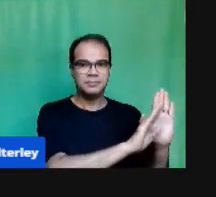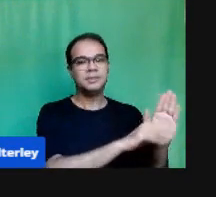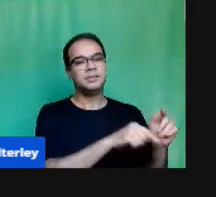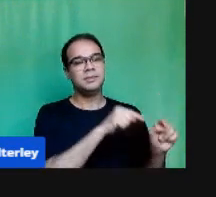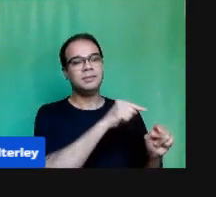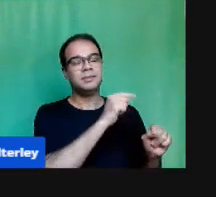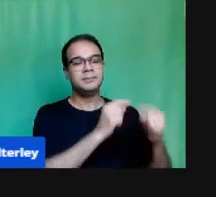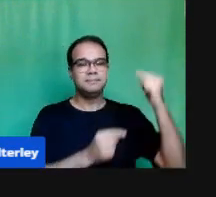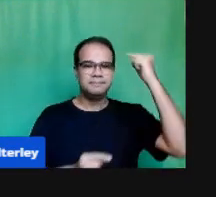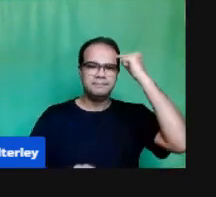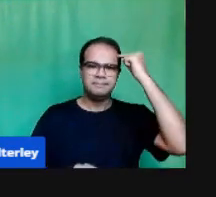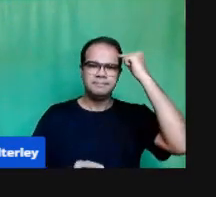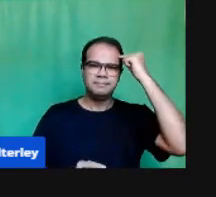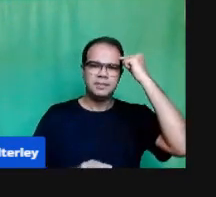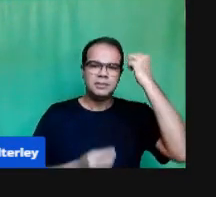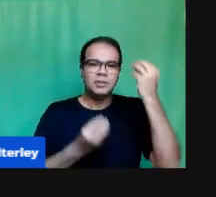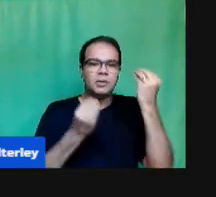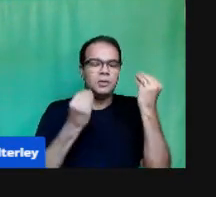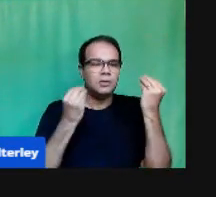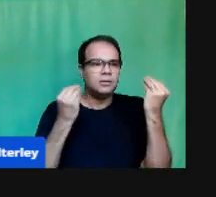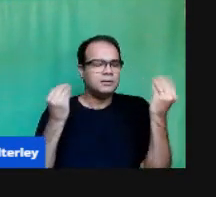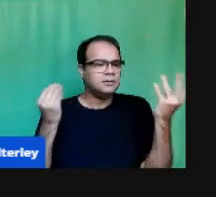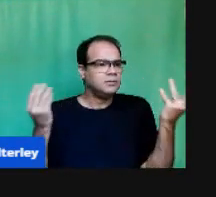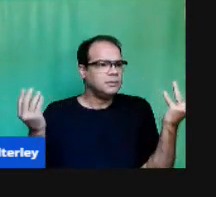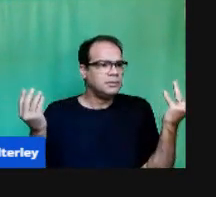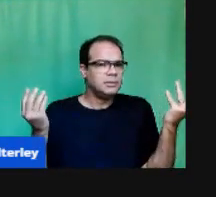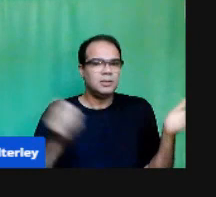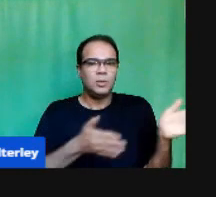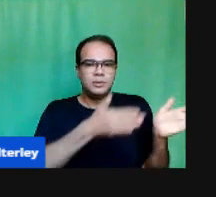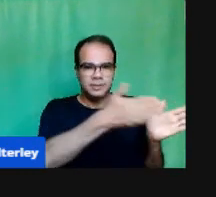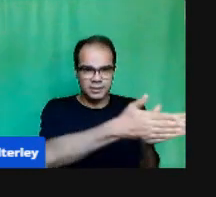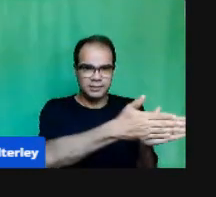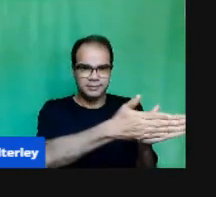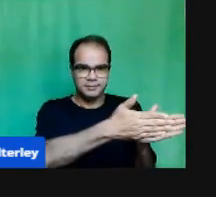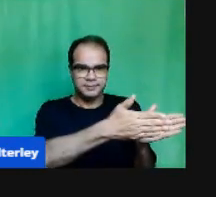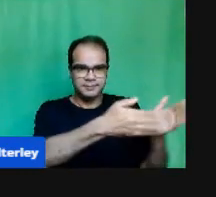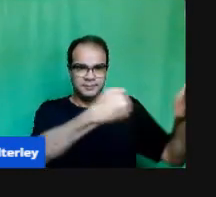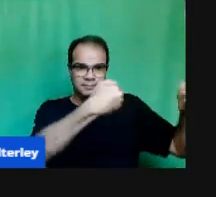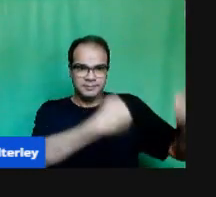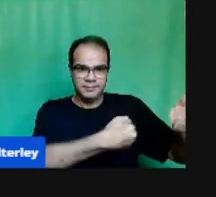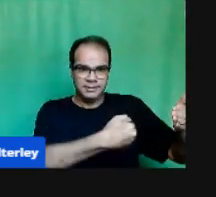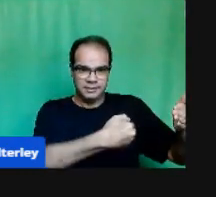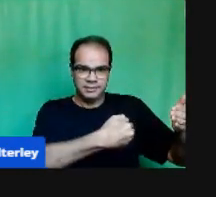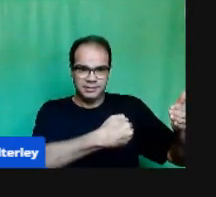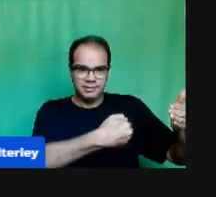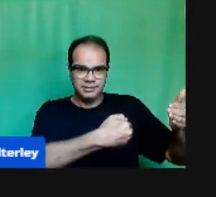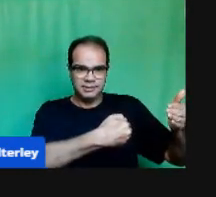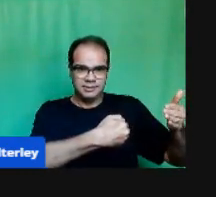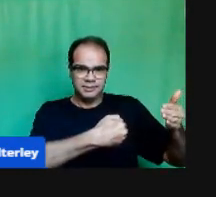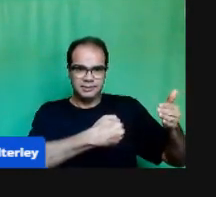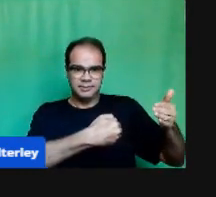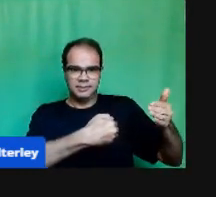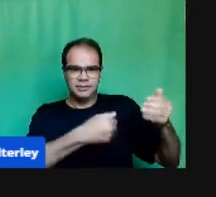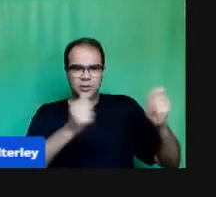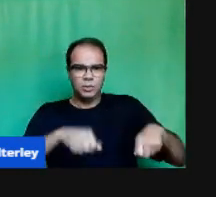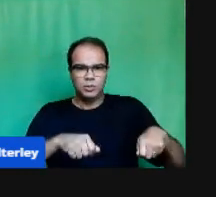pensar Em como fazer A sala de aula Acontecer Em outros espaços E tempos